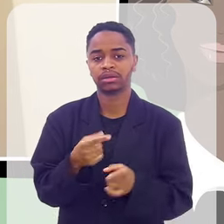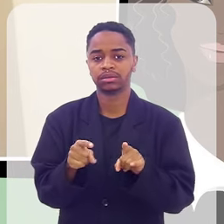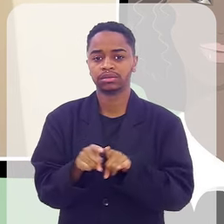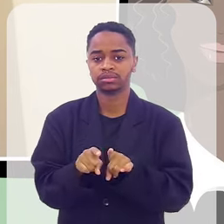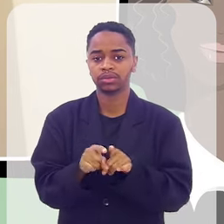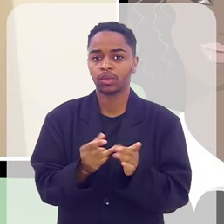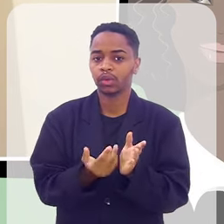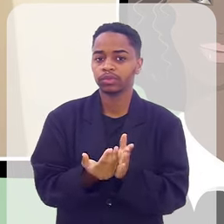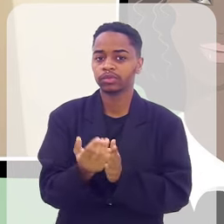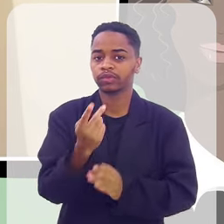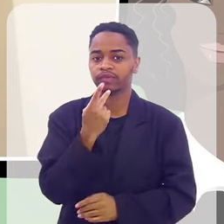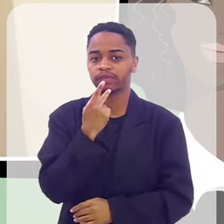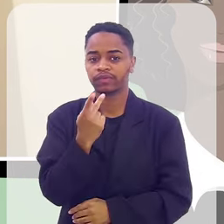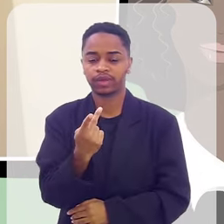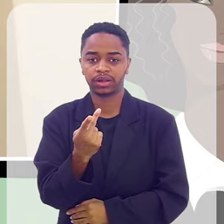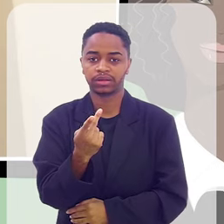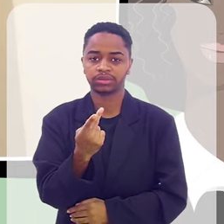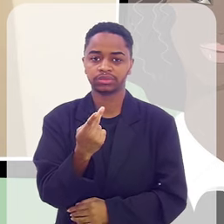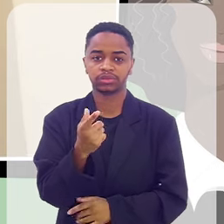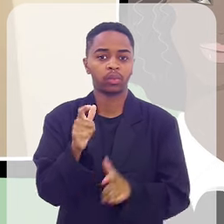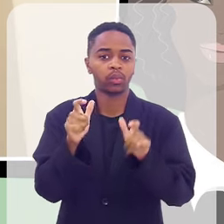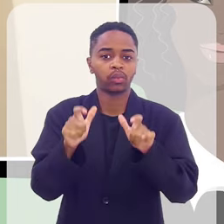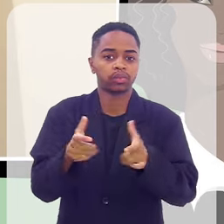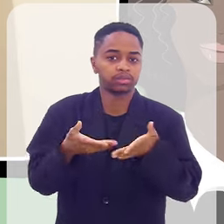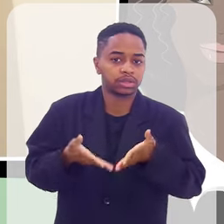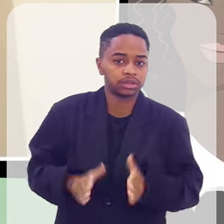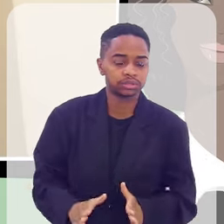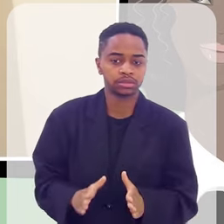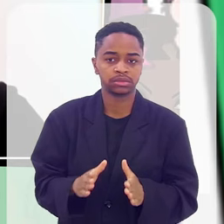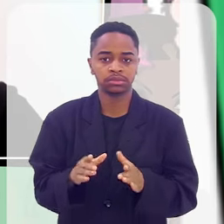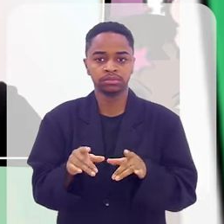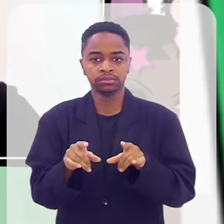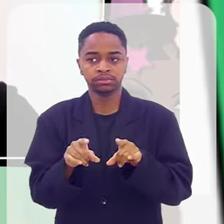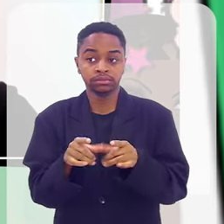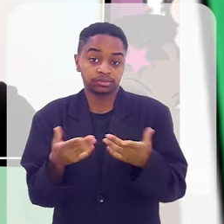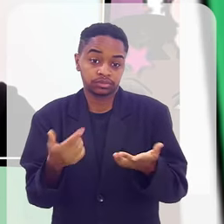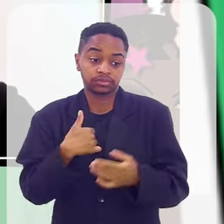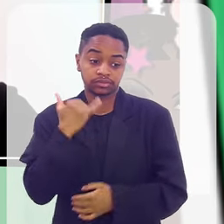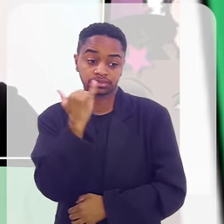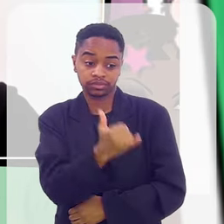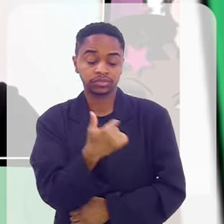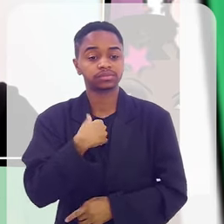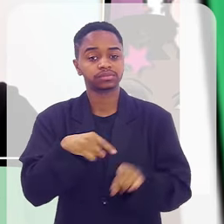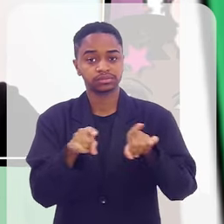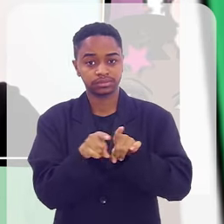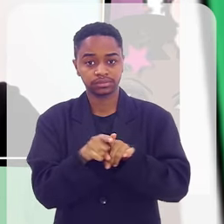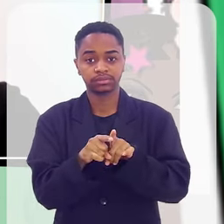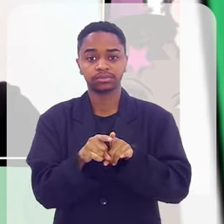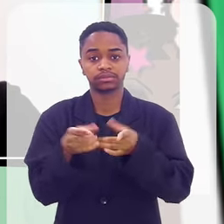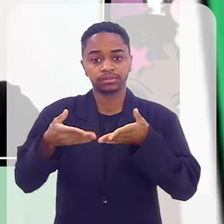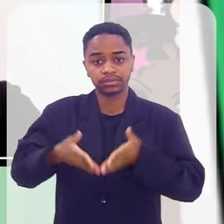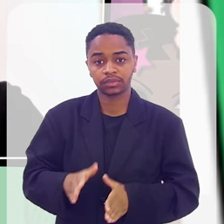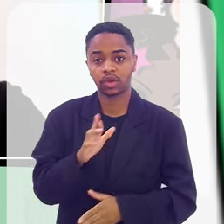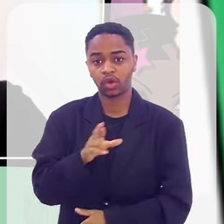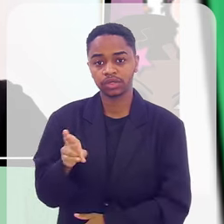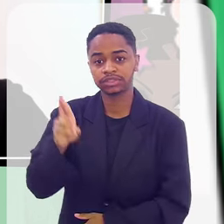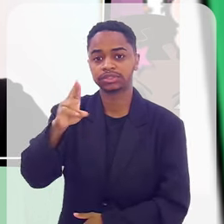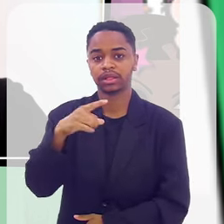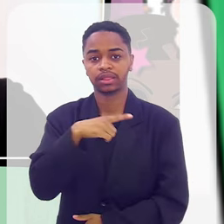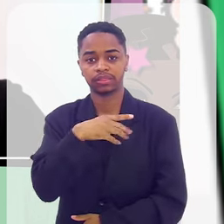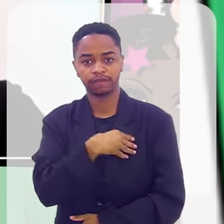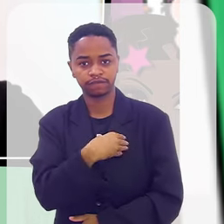ou falar que ela, de onde ela era. Aí, eu falei para ela que eu também era da Rocinha, que eu tinha